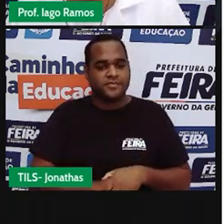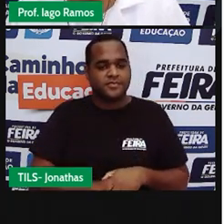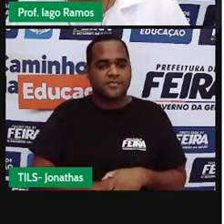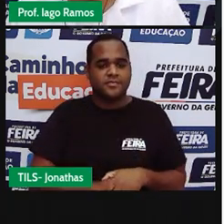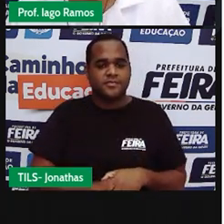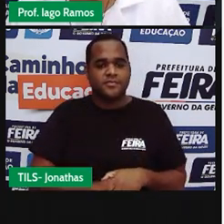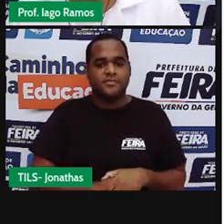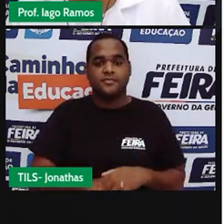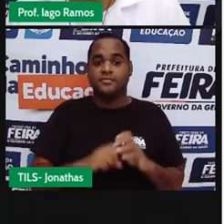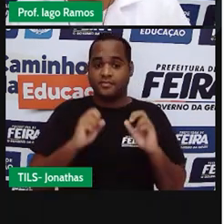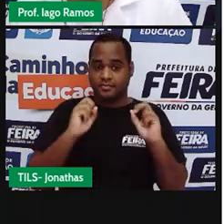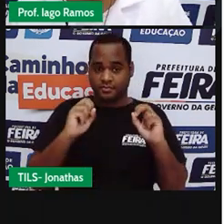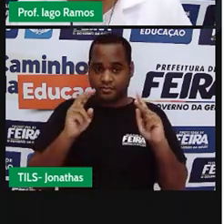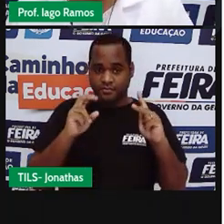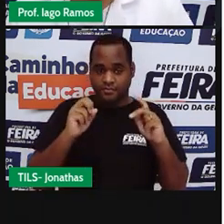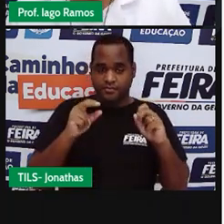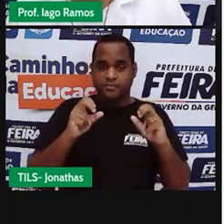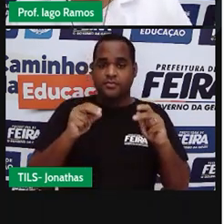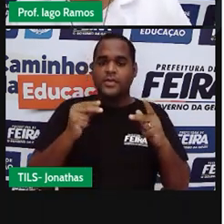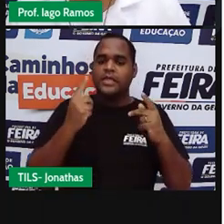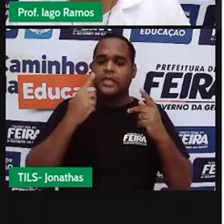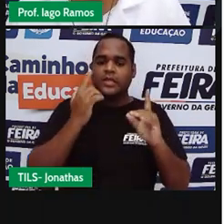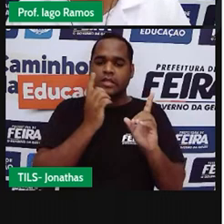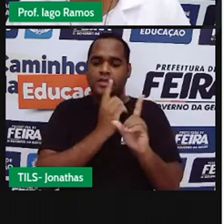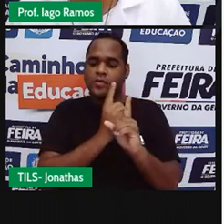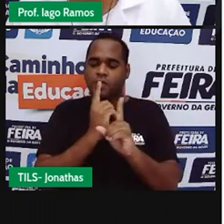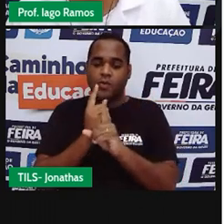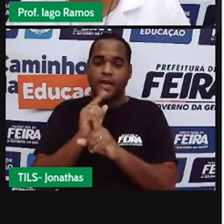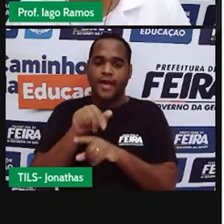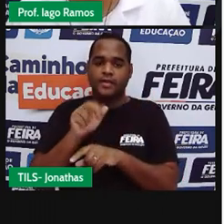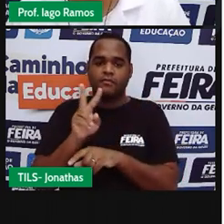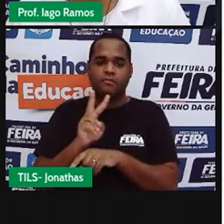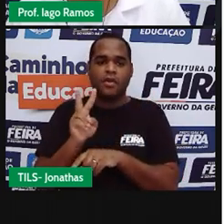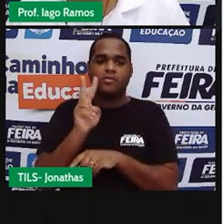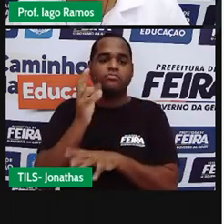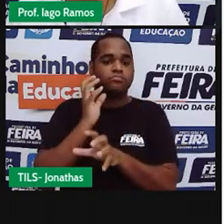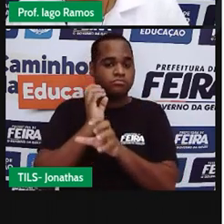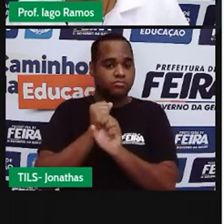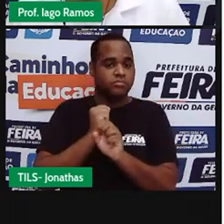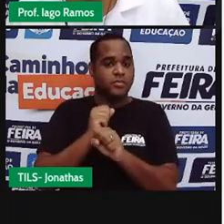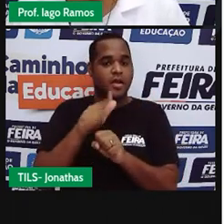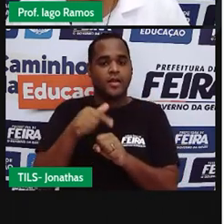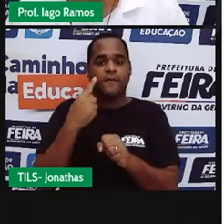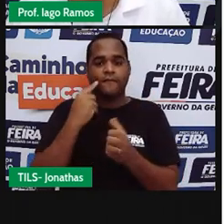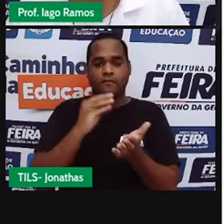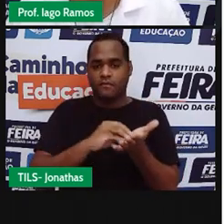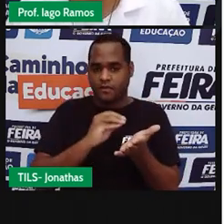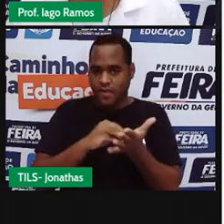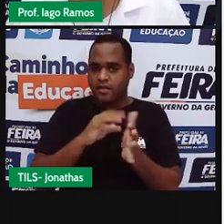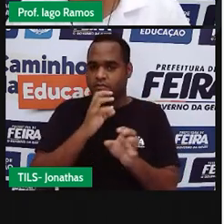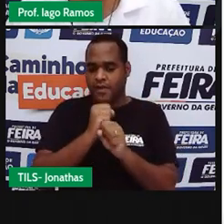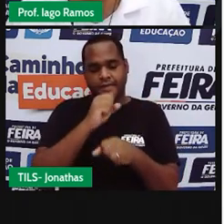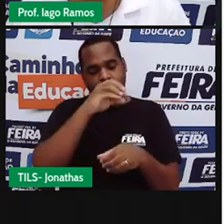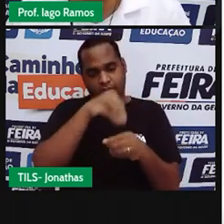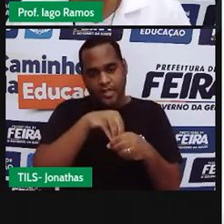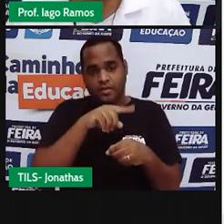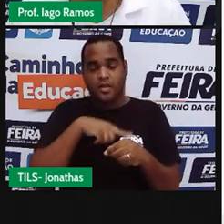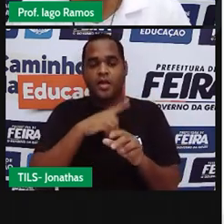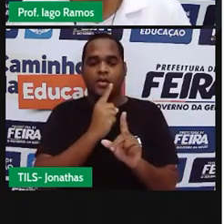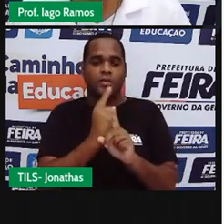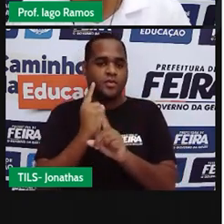Prontinho. Encontramos o valor desse ângulo que faltava na figura e encontramos como